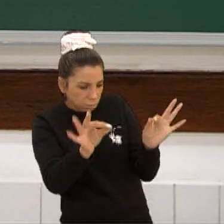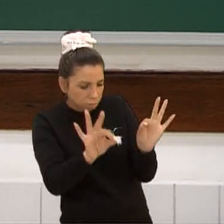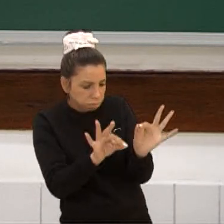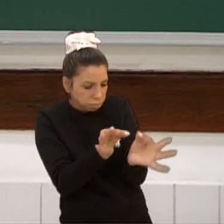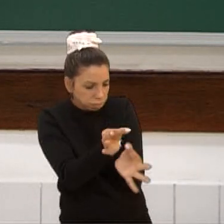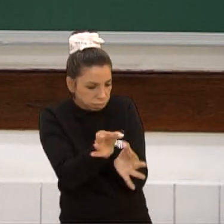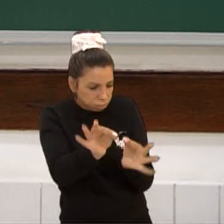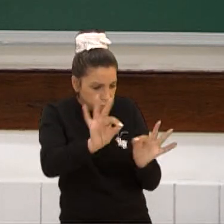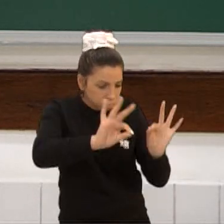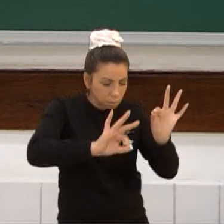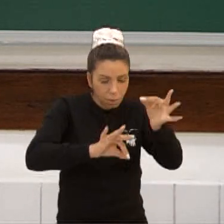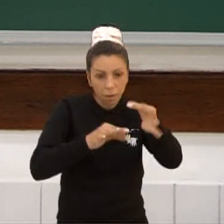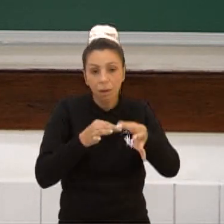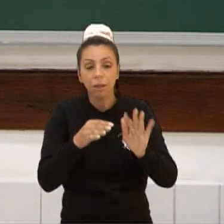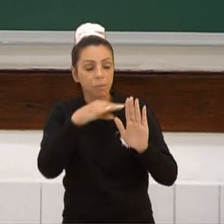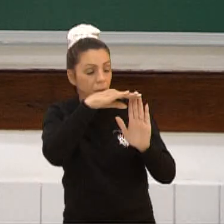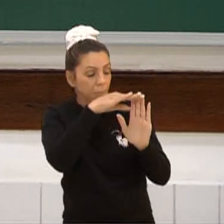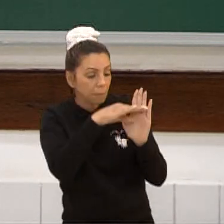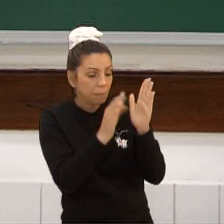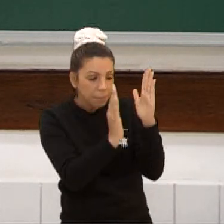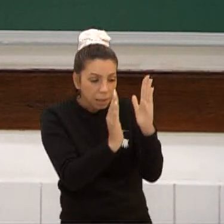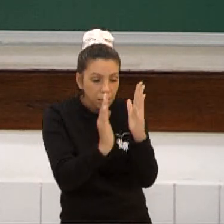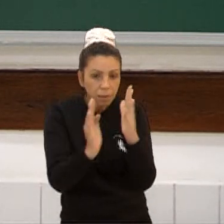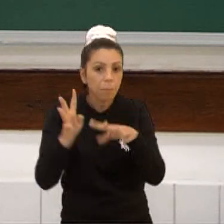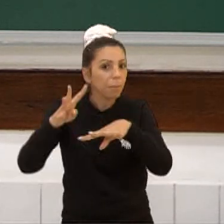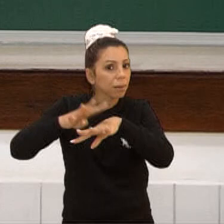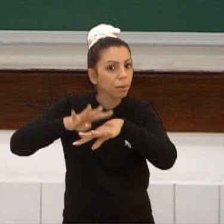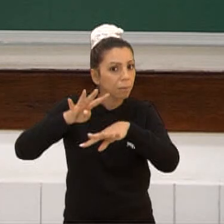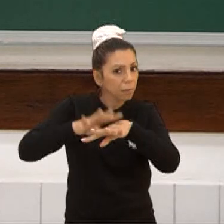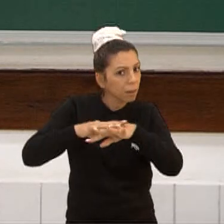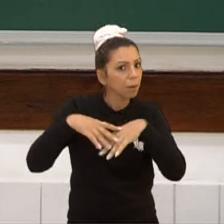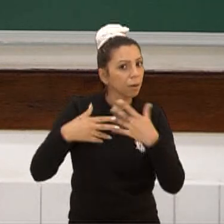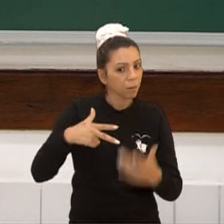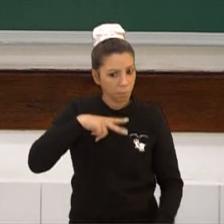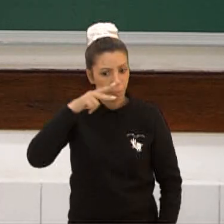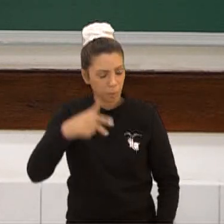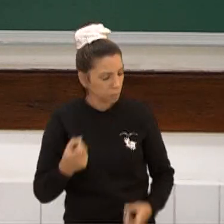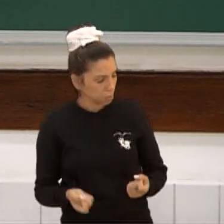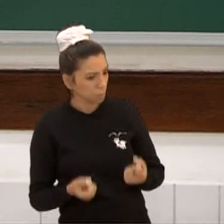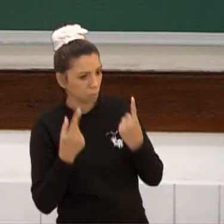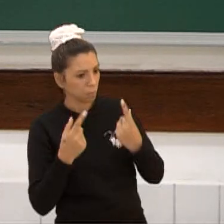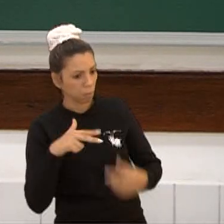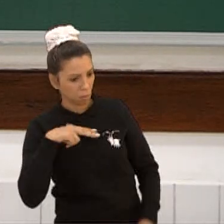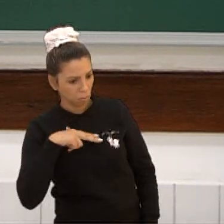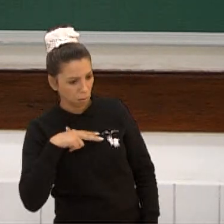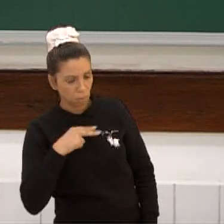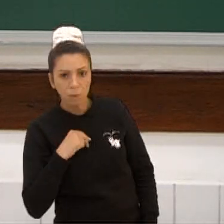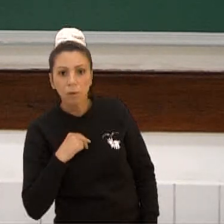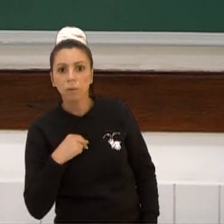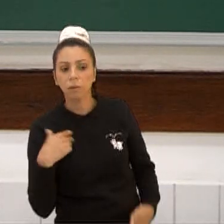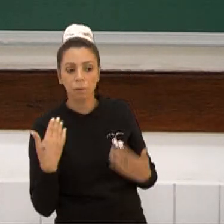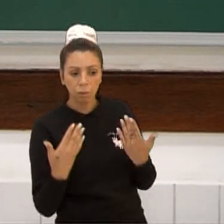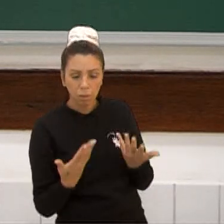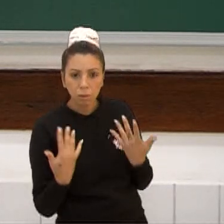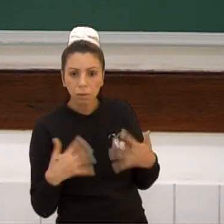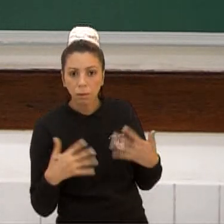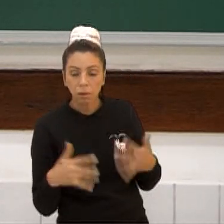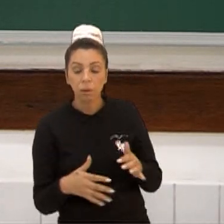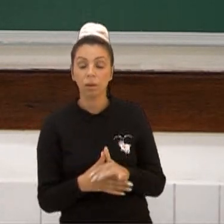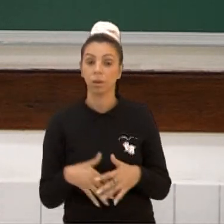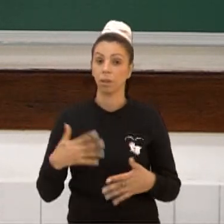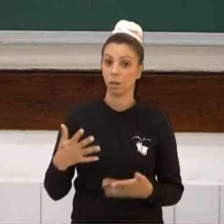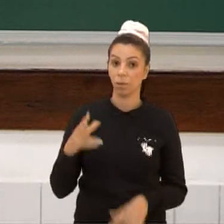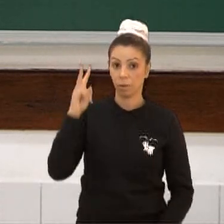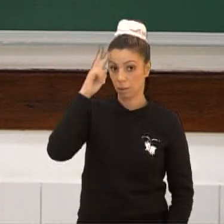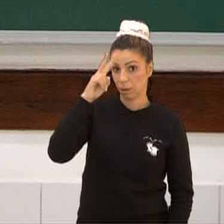existia um padrão matemático muito grande. Uma coisa que assustou até os portugueses. Lembrando que, quando os portugueses chegaram, já não existia mais esse povo. Eles